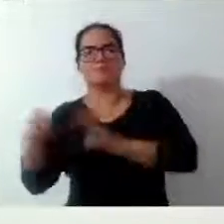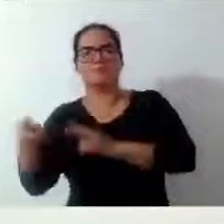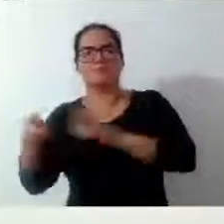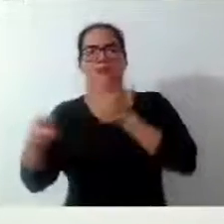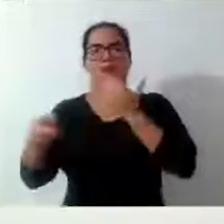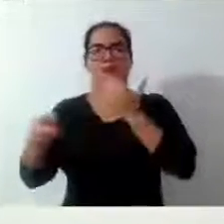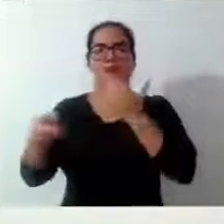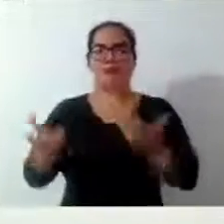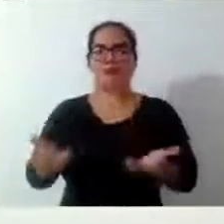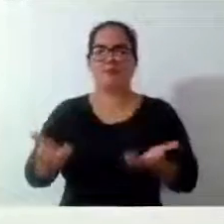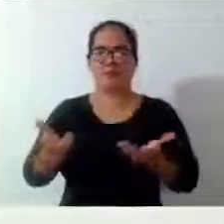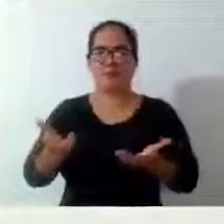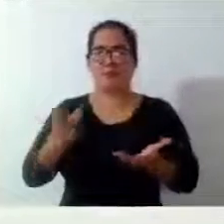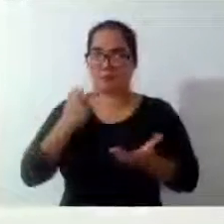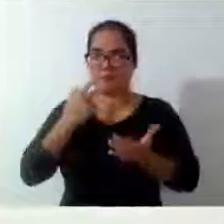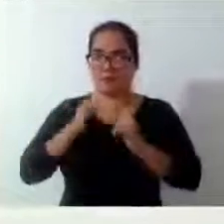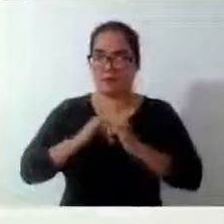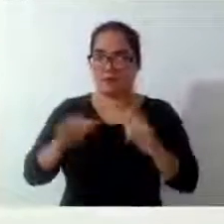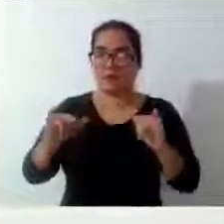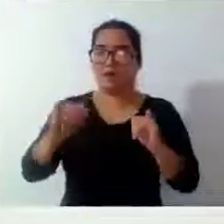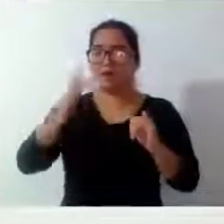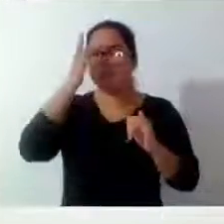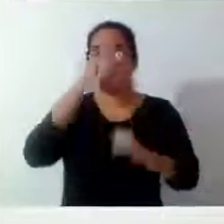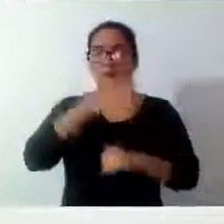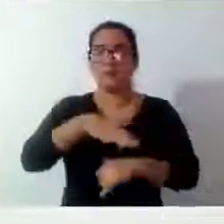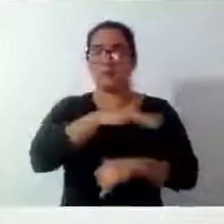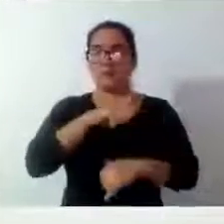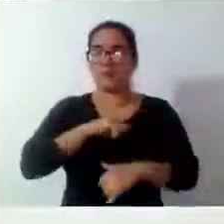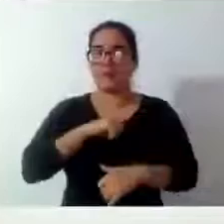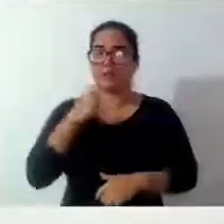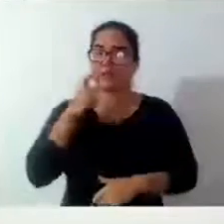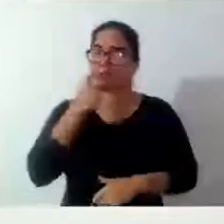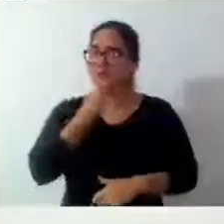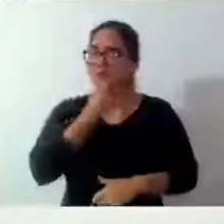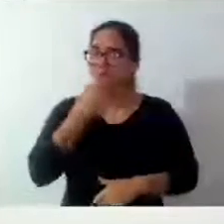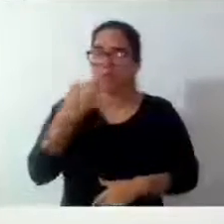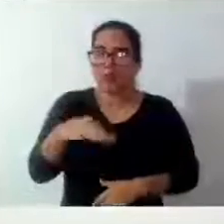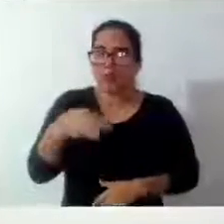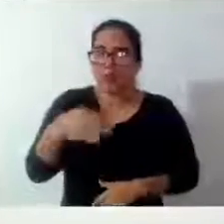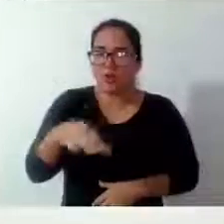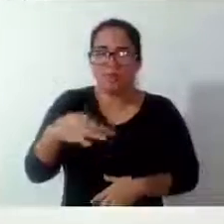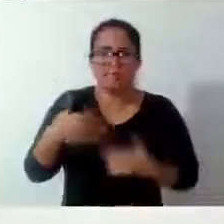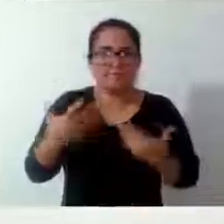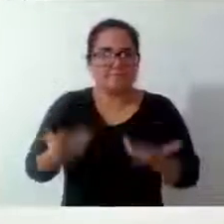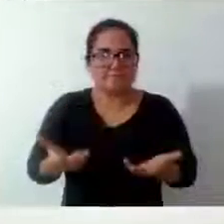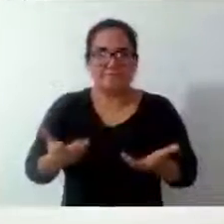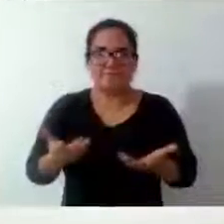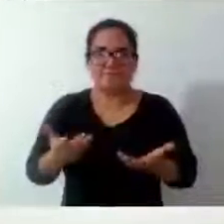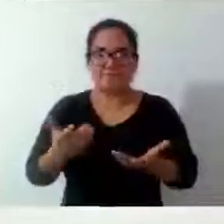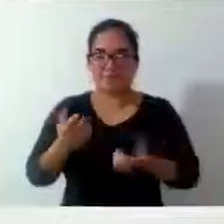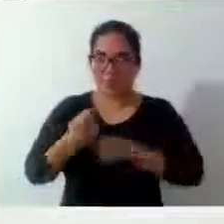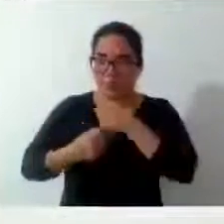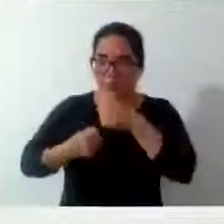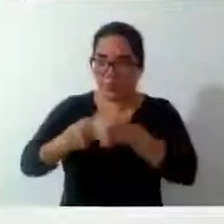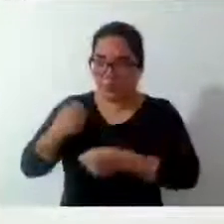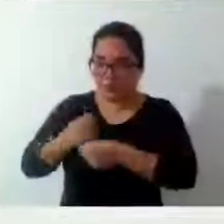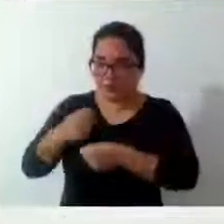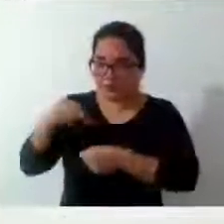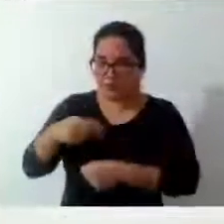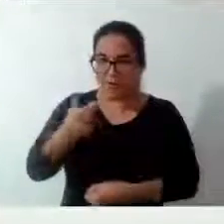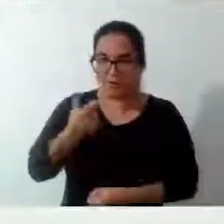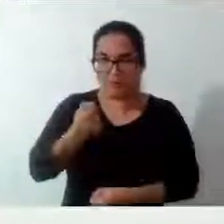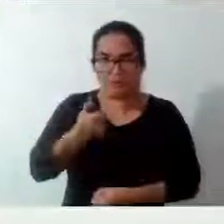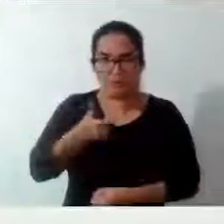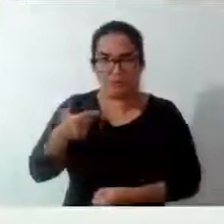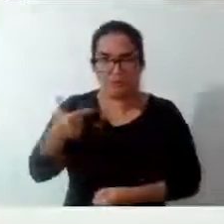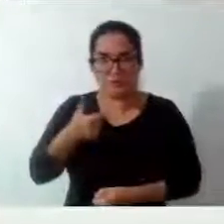A gente está falando de pessoas que estão com dor de dente em pleno ano de 2022. As